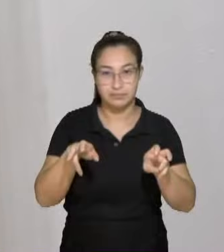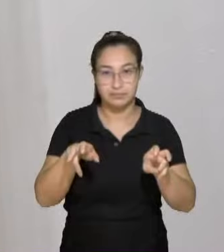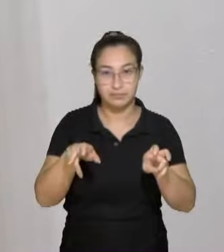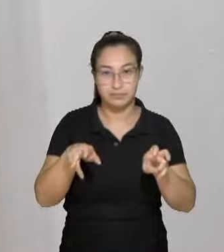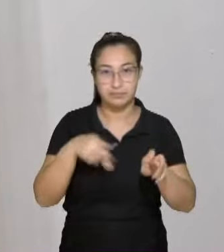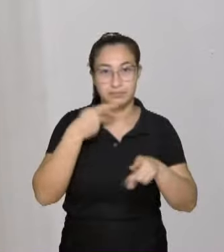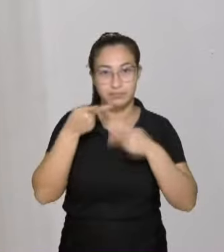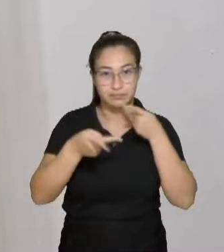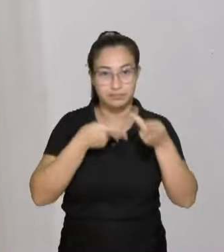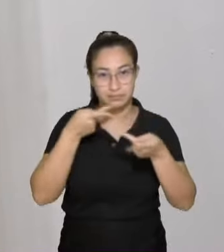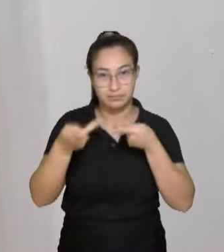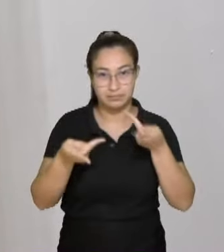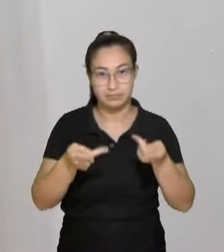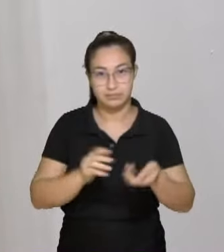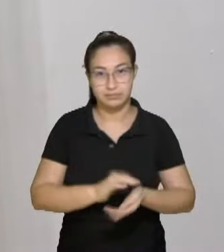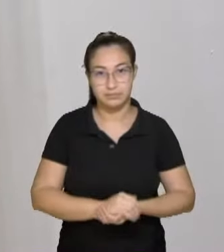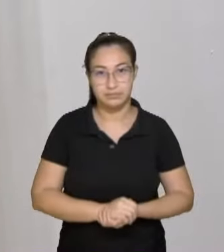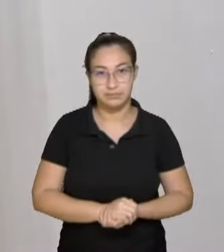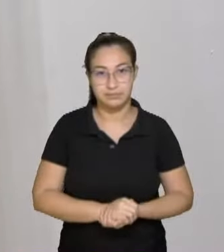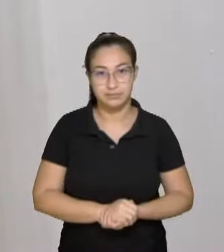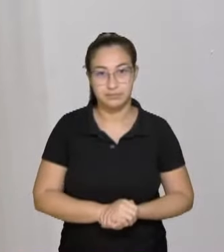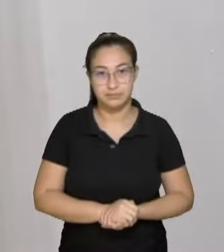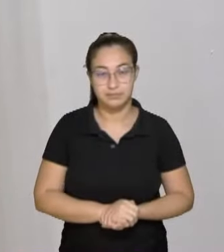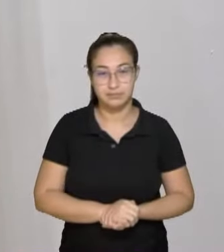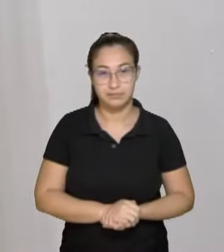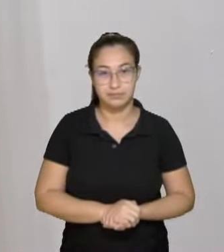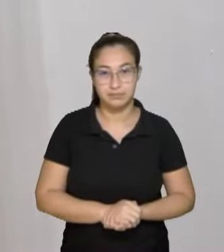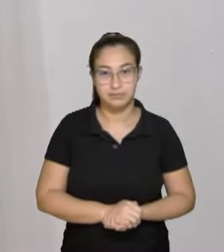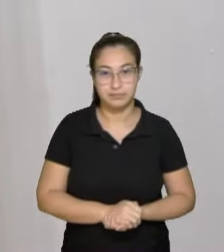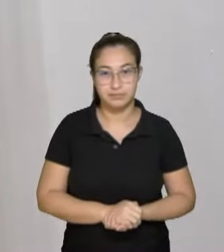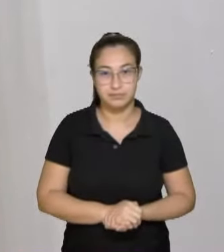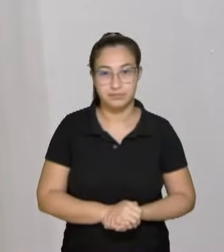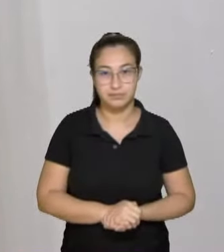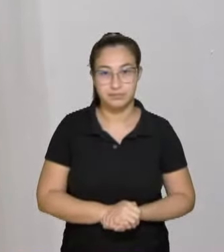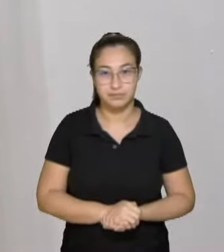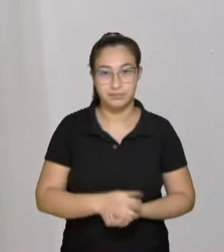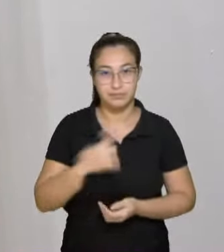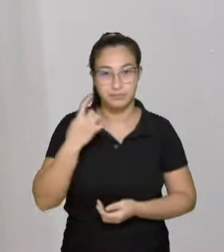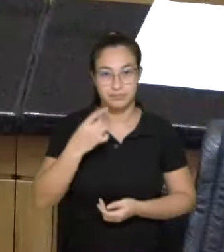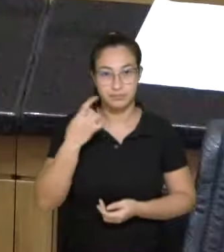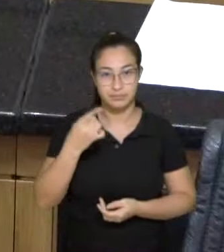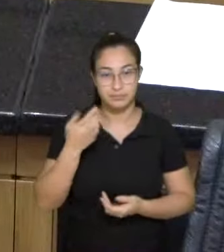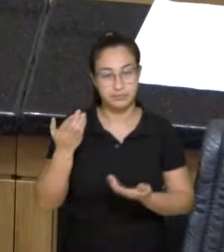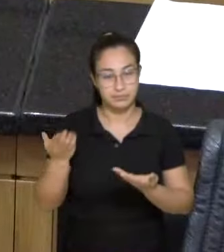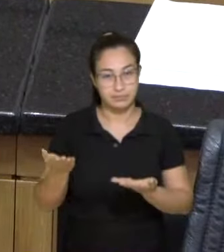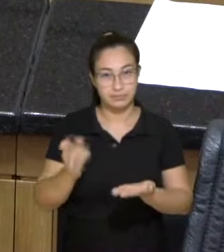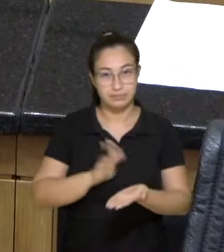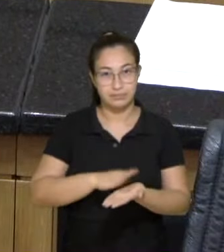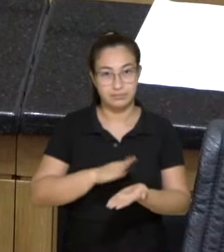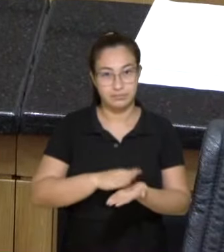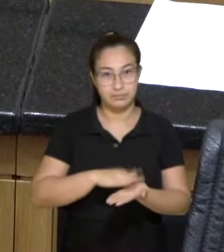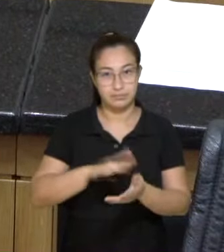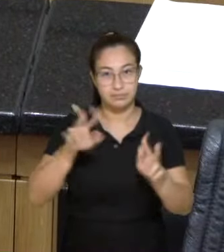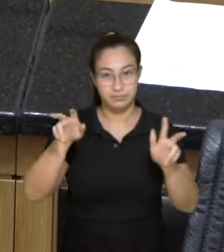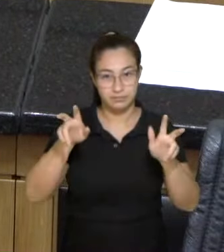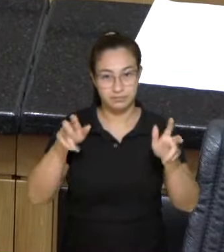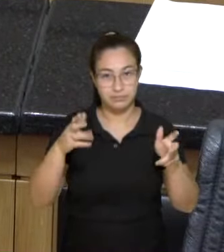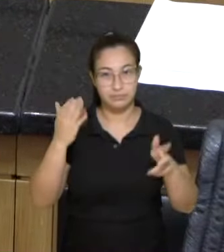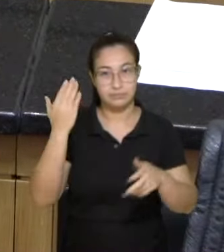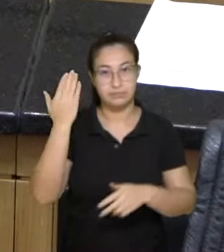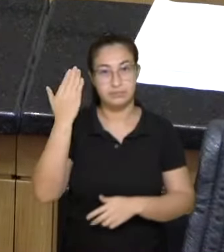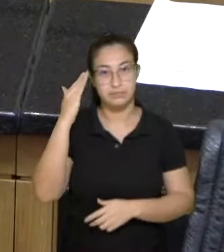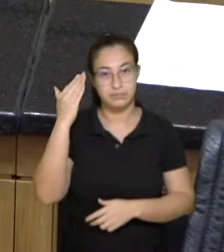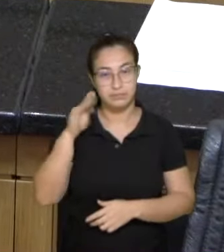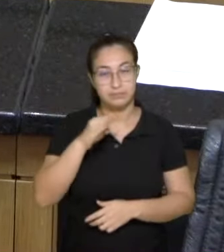tão importante para a nossa região. Pela hora, senhor deputado. Deputado Colasso, parabéns pela intervenção. Nós entendemos e